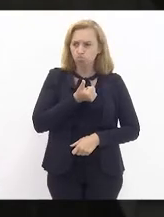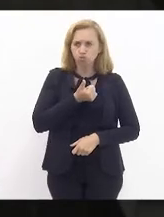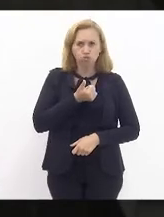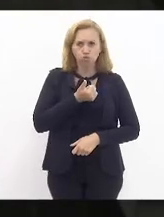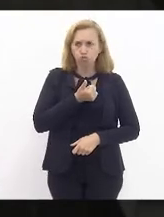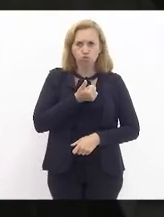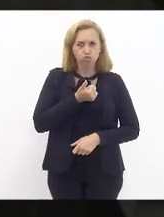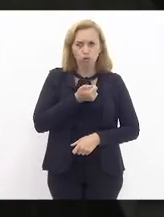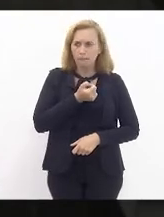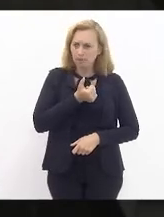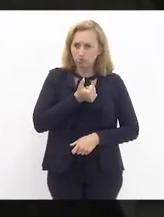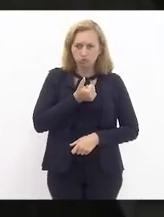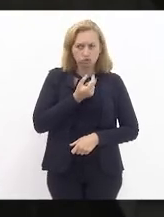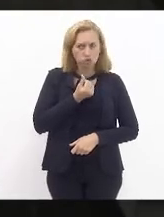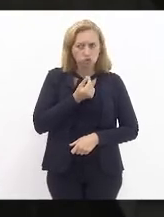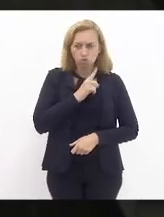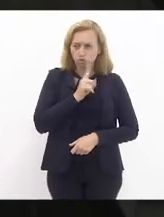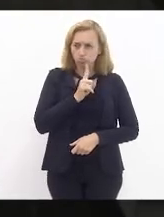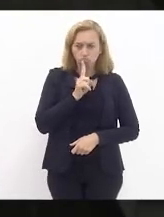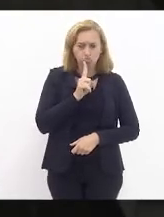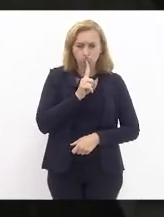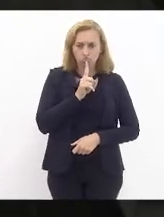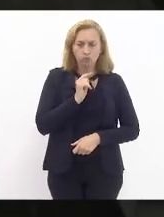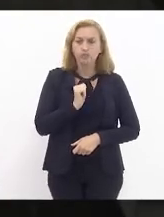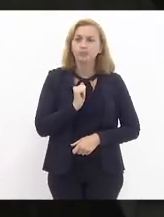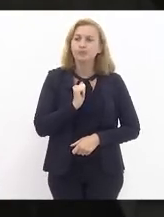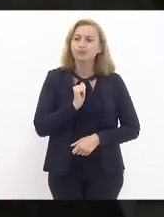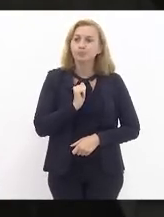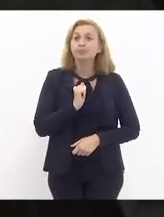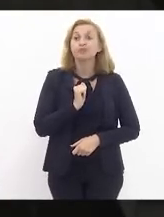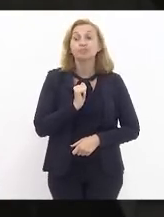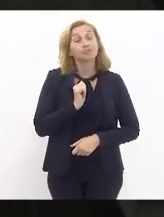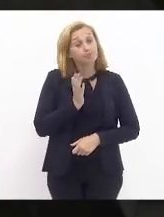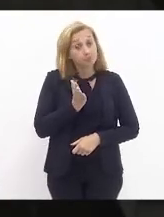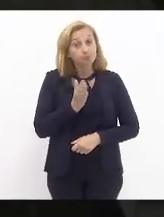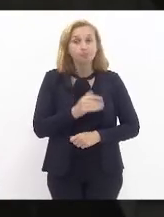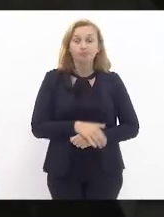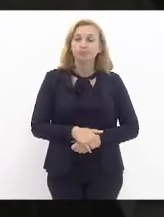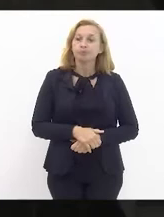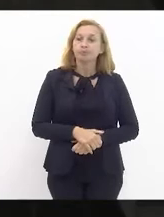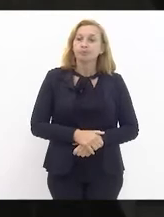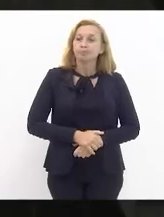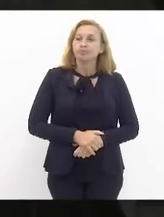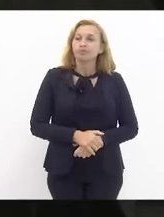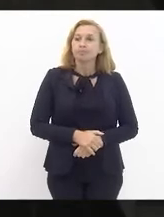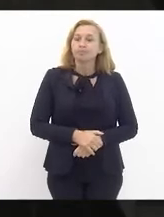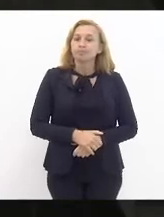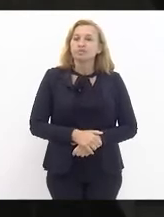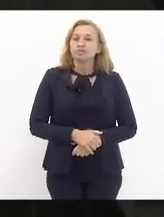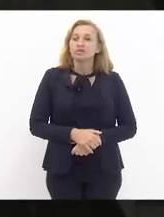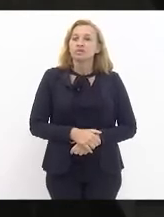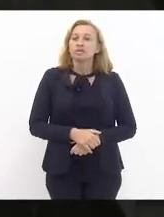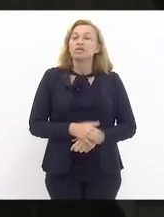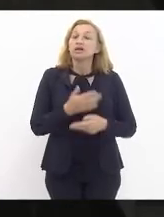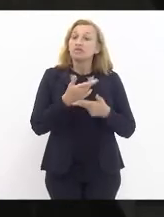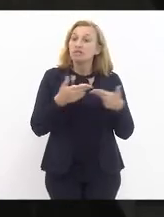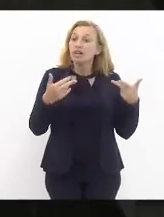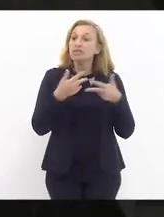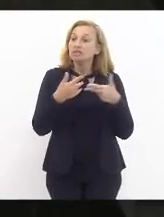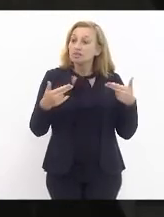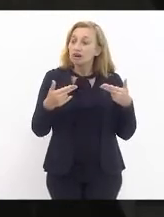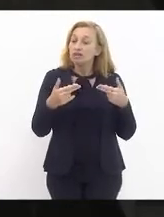Não é pouco o dinheiro. Isso se deve a muitos e muitos